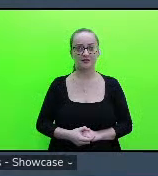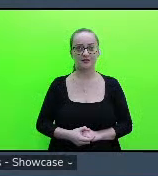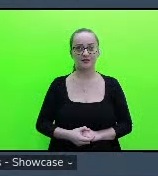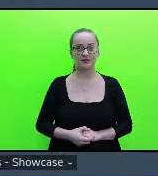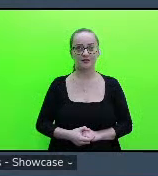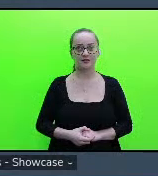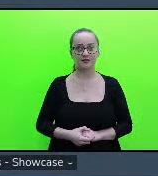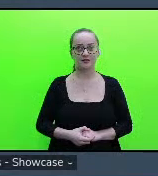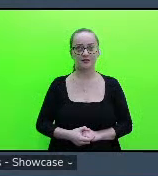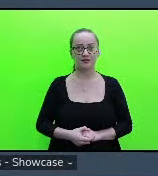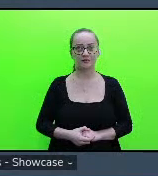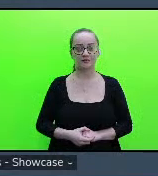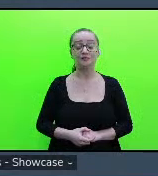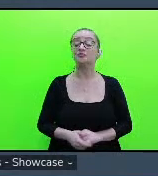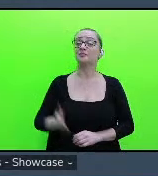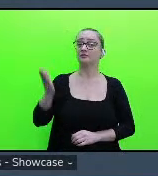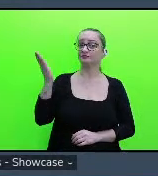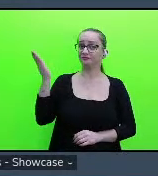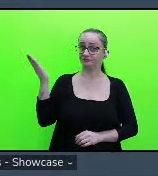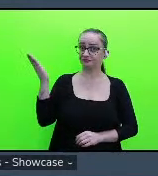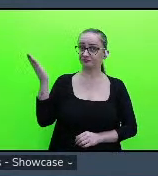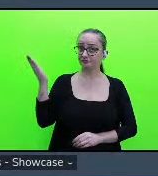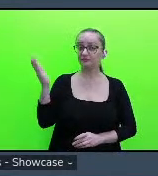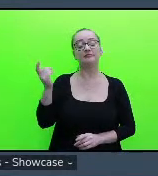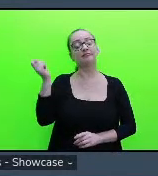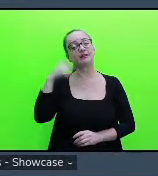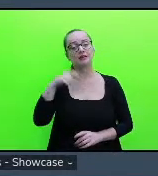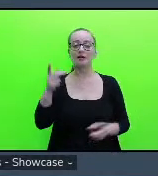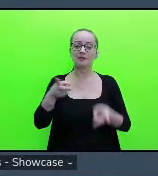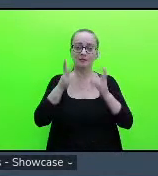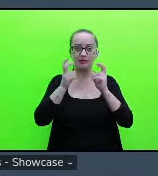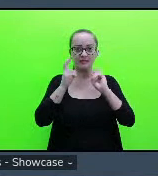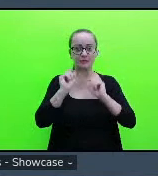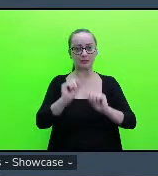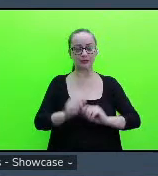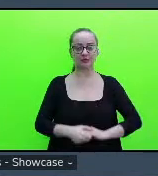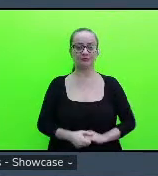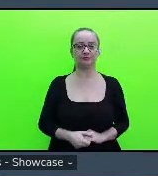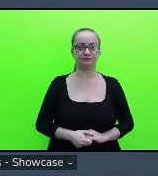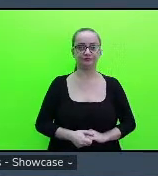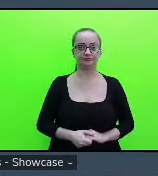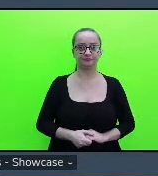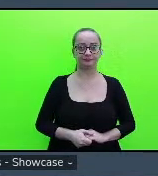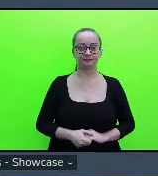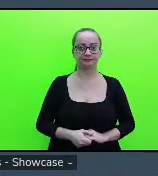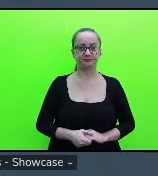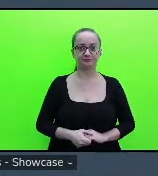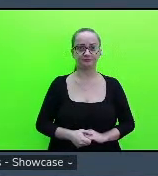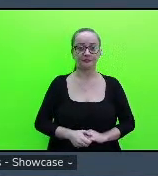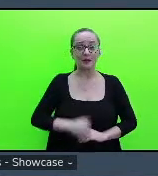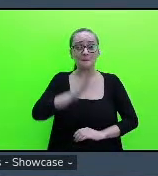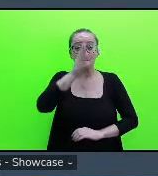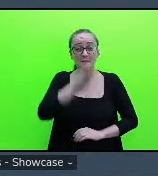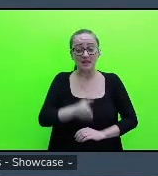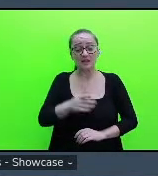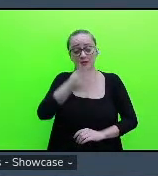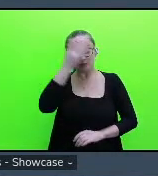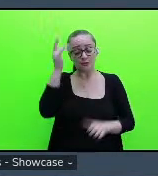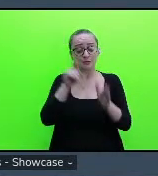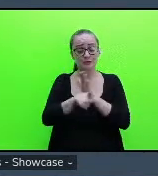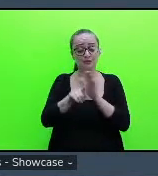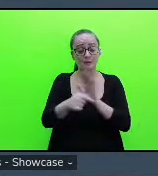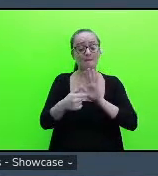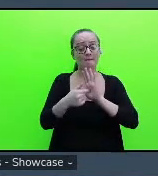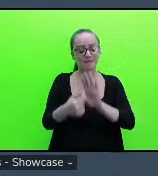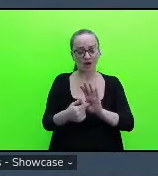então aqui a gente pode perceber né que quase metade da amostra apresenta níveis clínicos